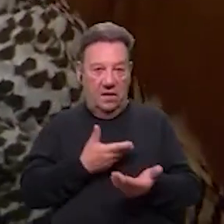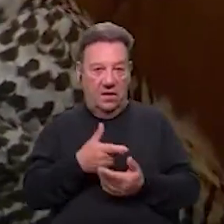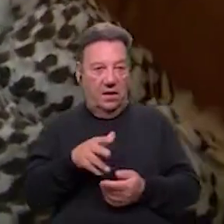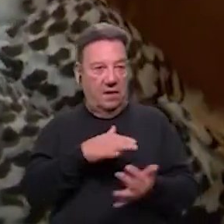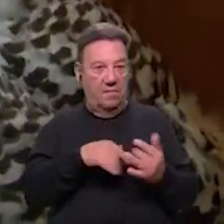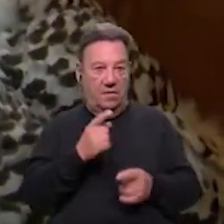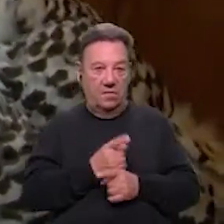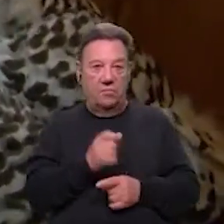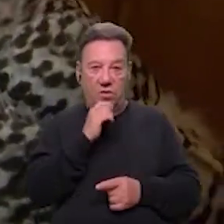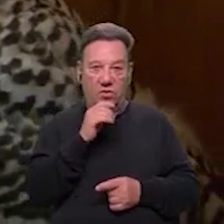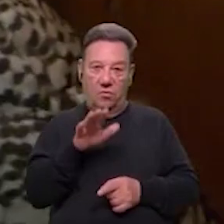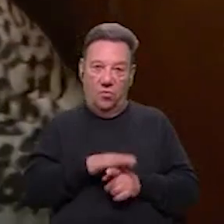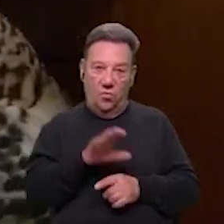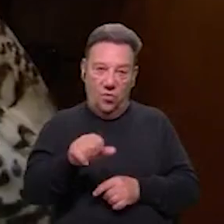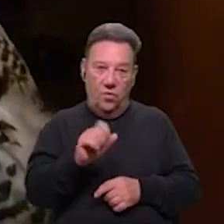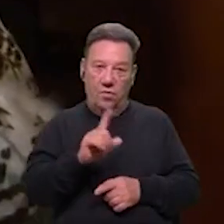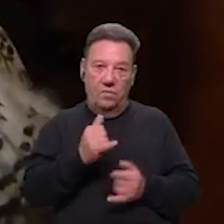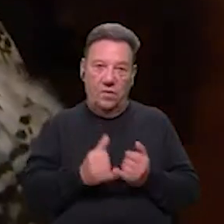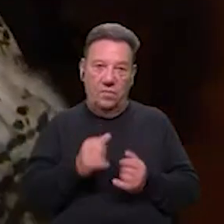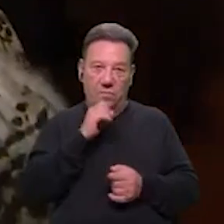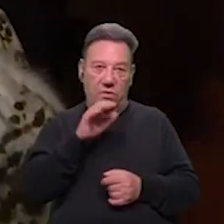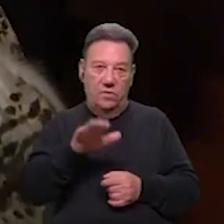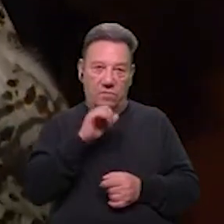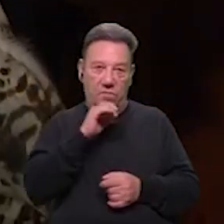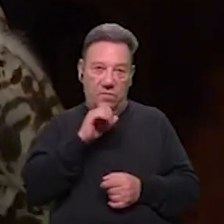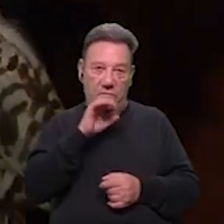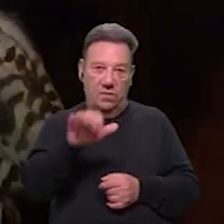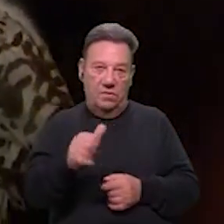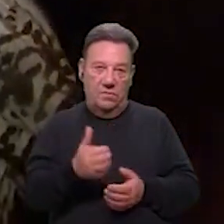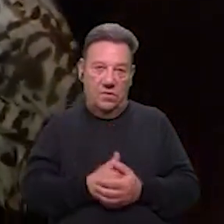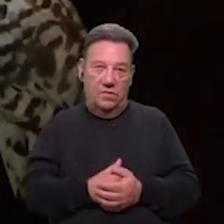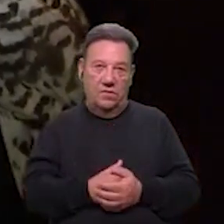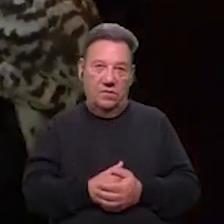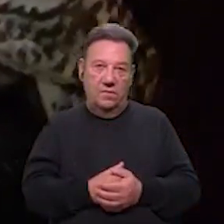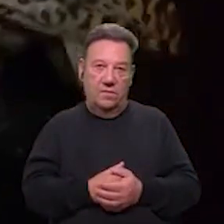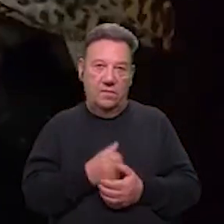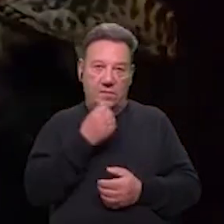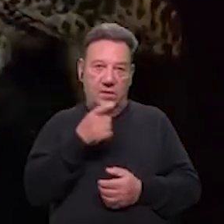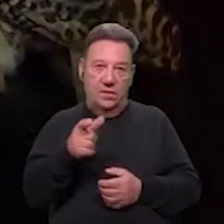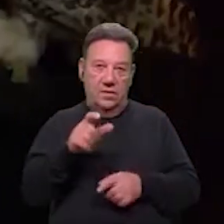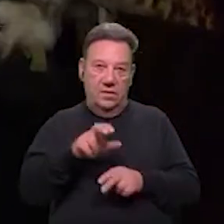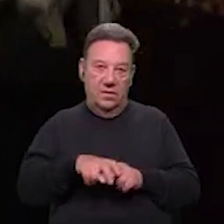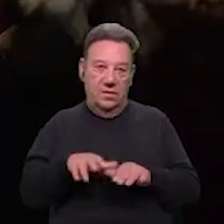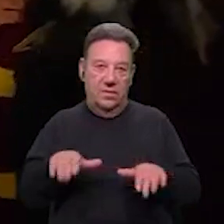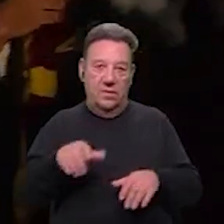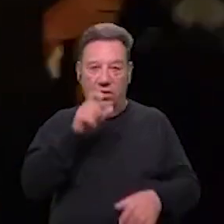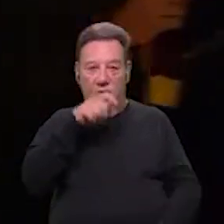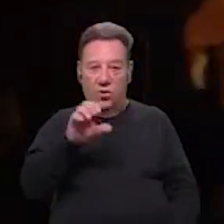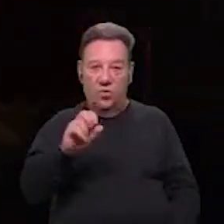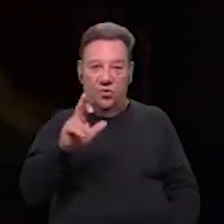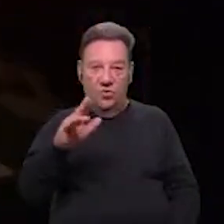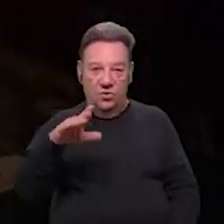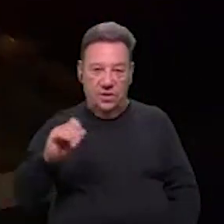ambiente? Pode-se tocar? É perigoso? Pode tocar, pode, pode. Muito bem, aqui a coruja das neves e